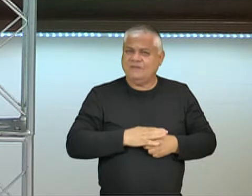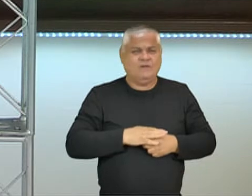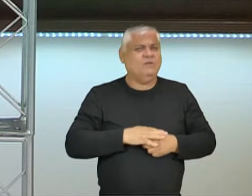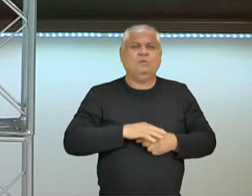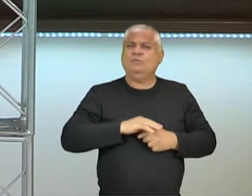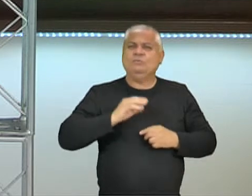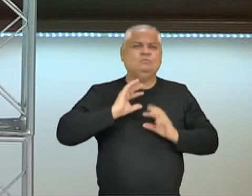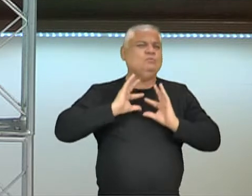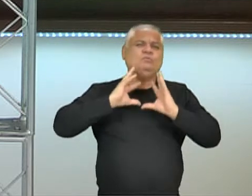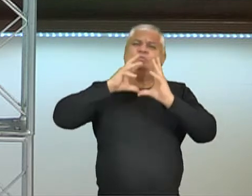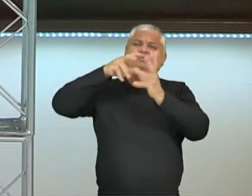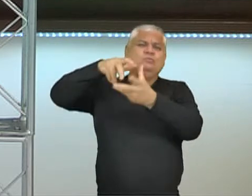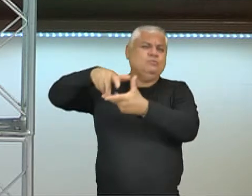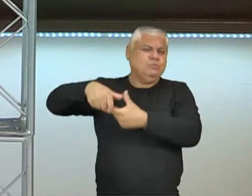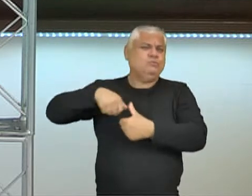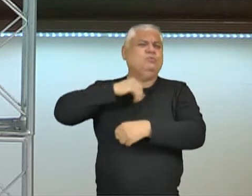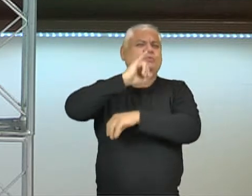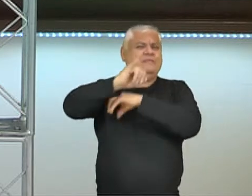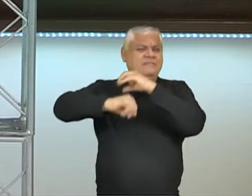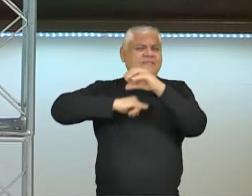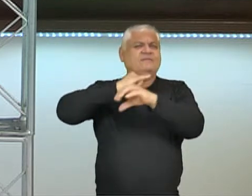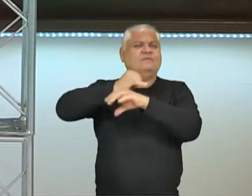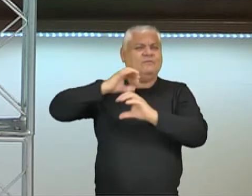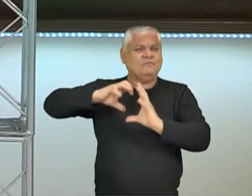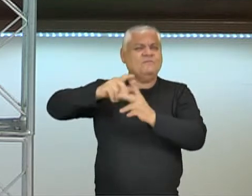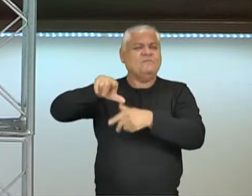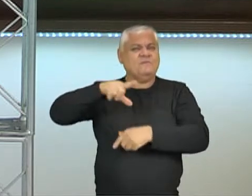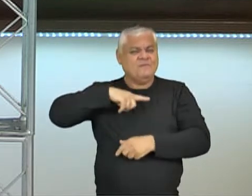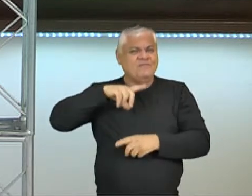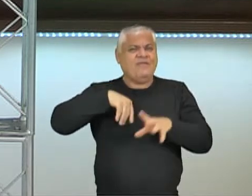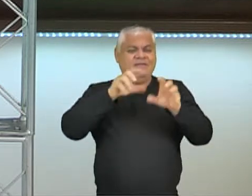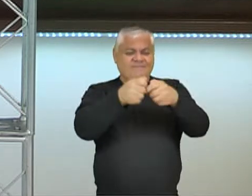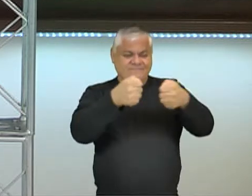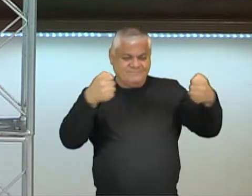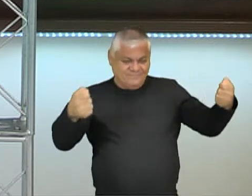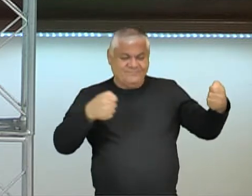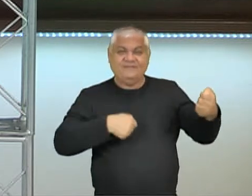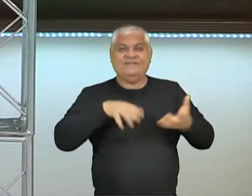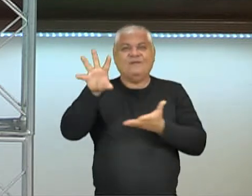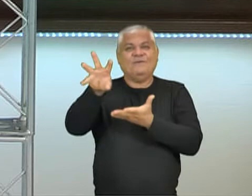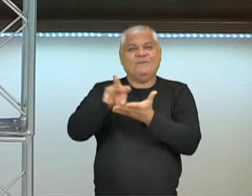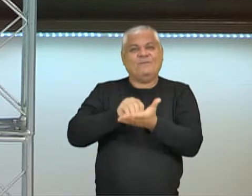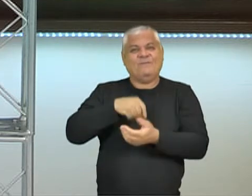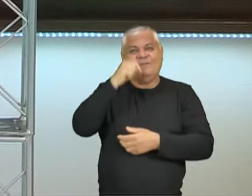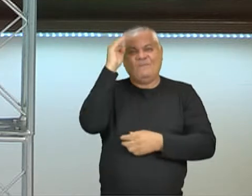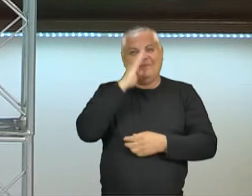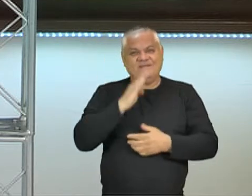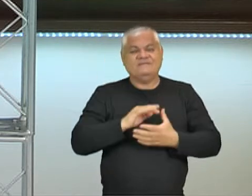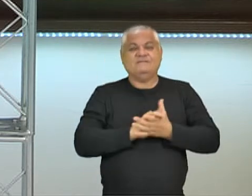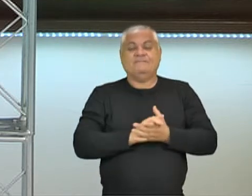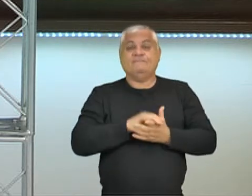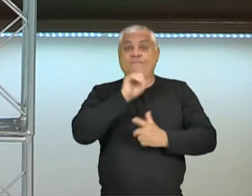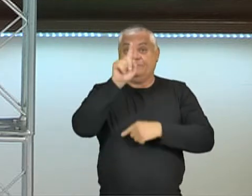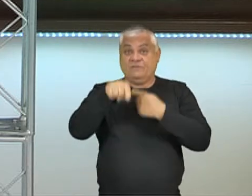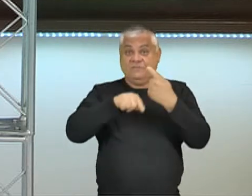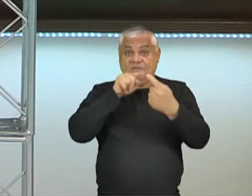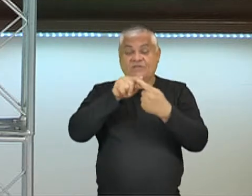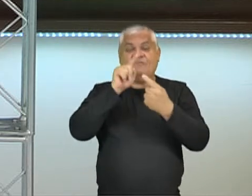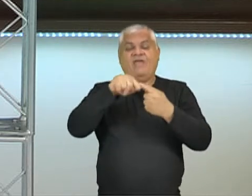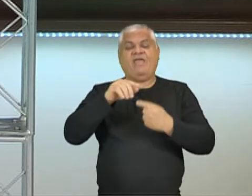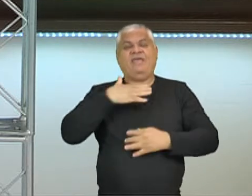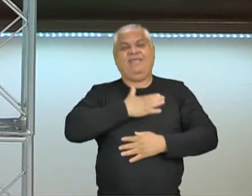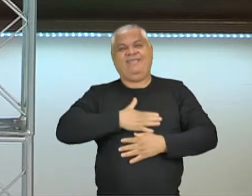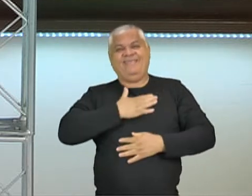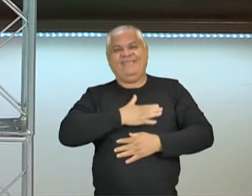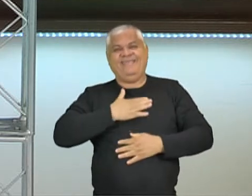acontece nos jornais internacionais também, e nós pegamos isso para nós. A sua intenção é geralmente entretenimento, tendo